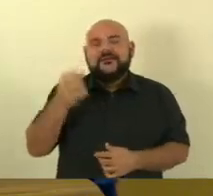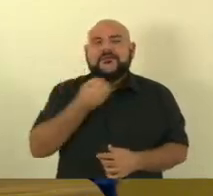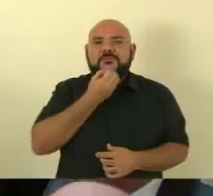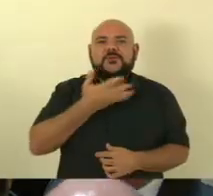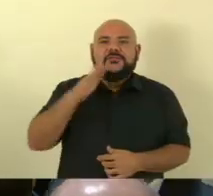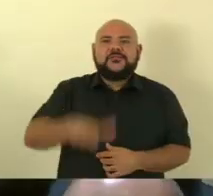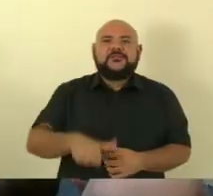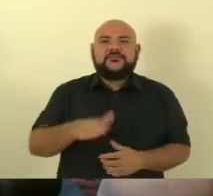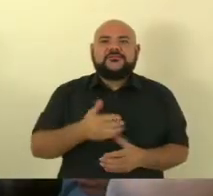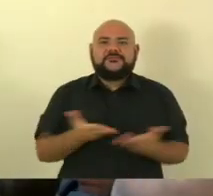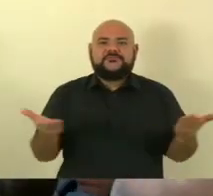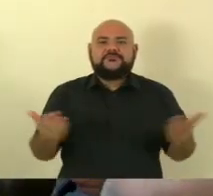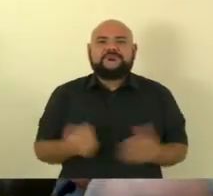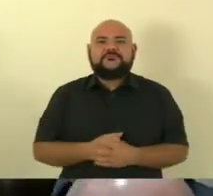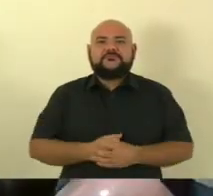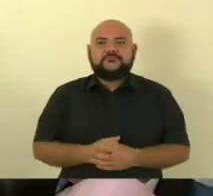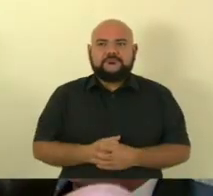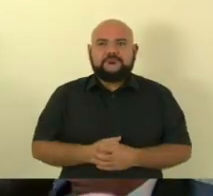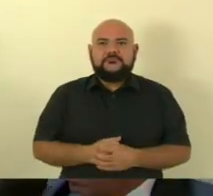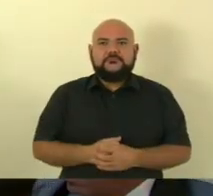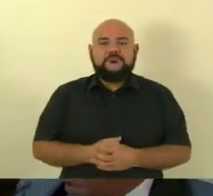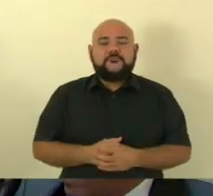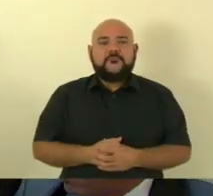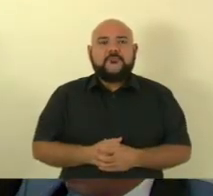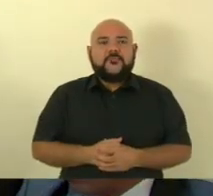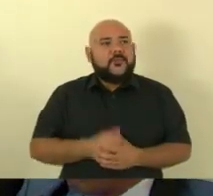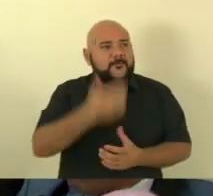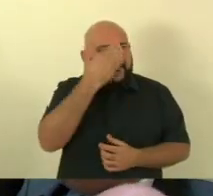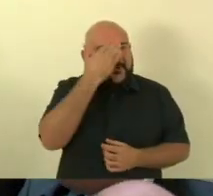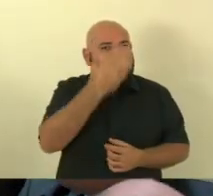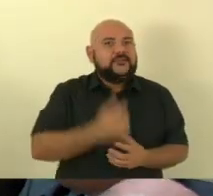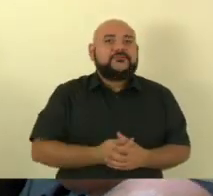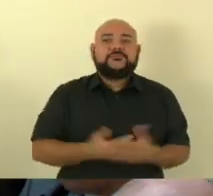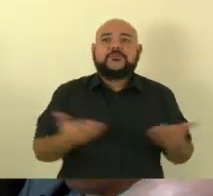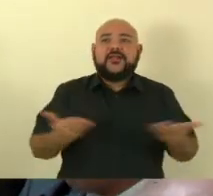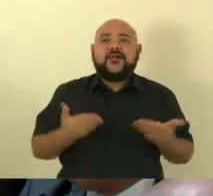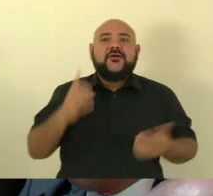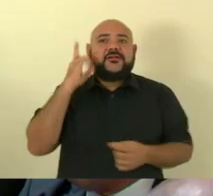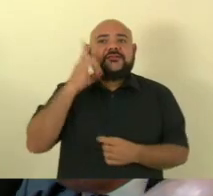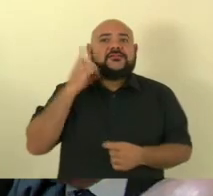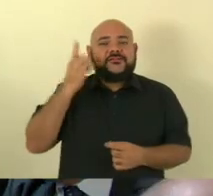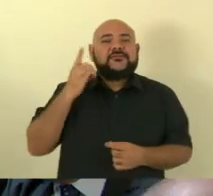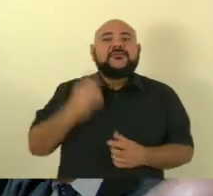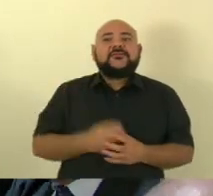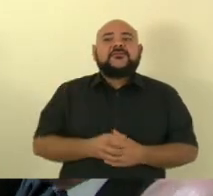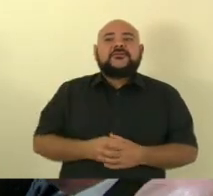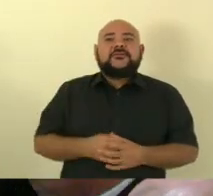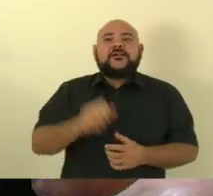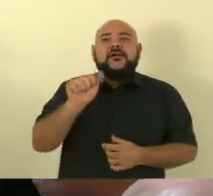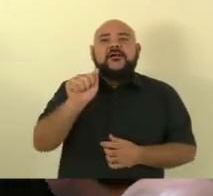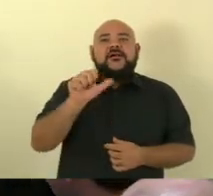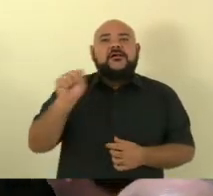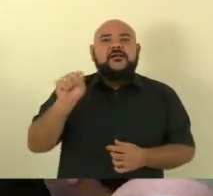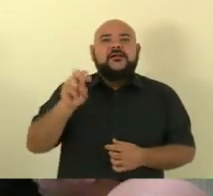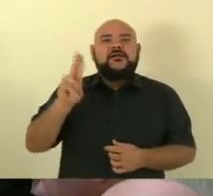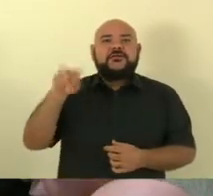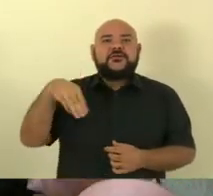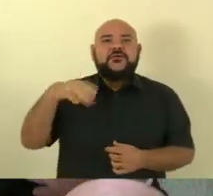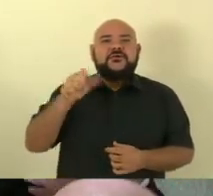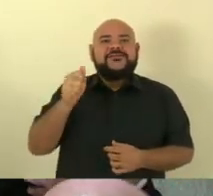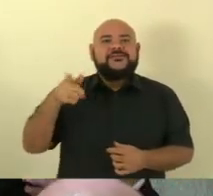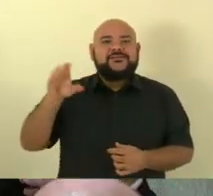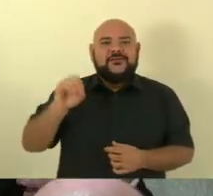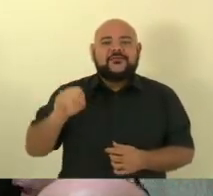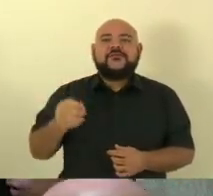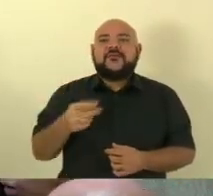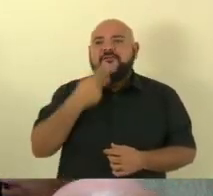muito obrigado deputado Vandinho Leite com a palavra deputado capitão Assunção nossa aliança tem até